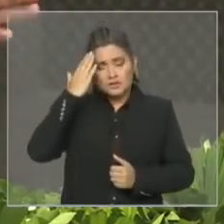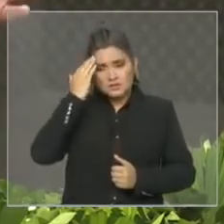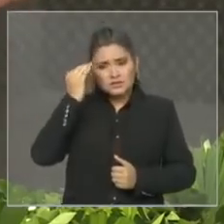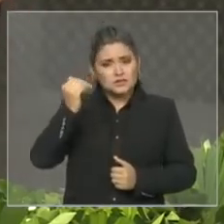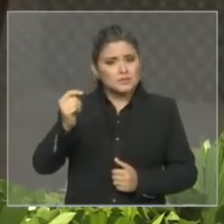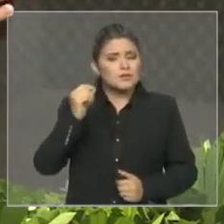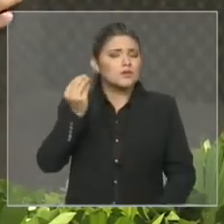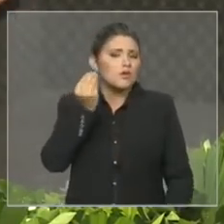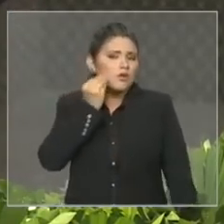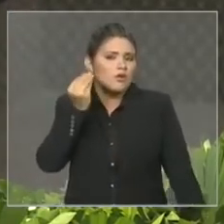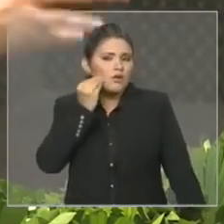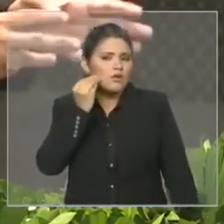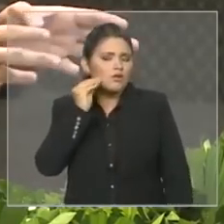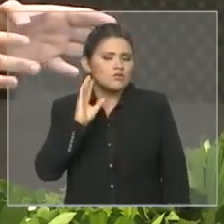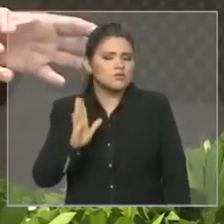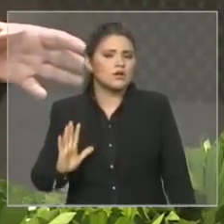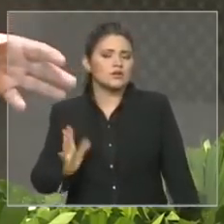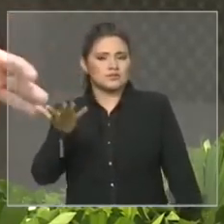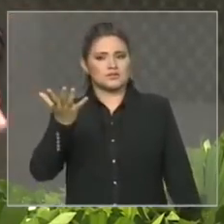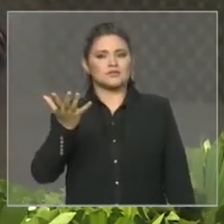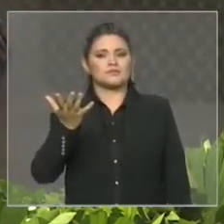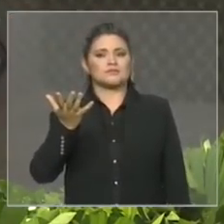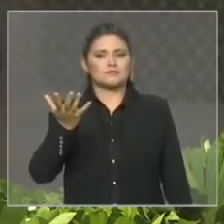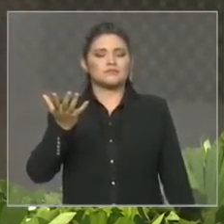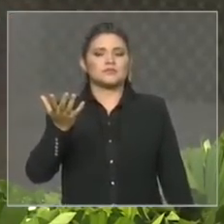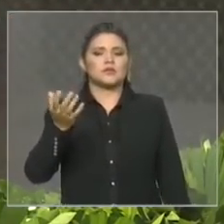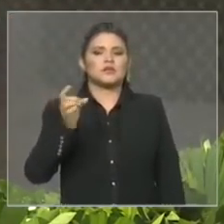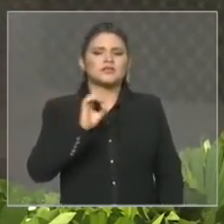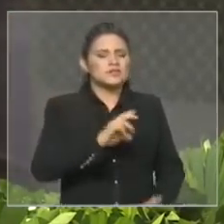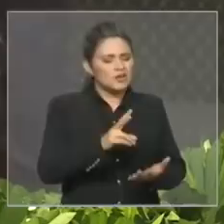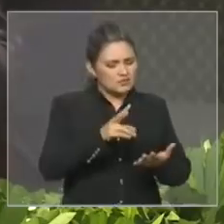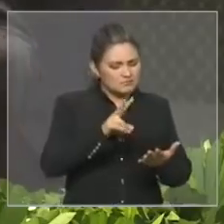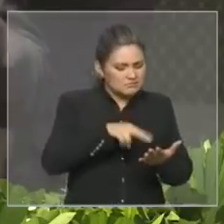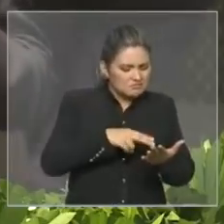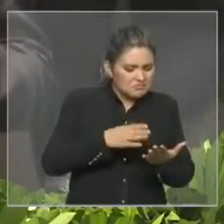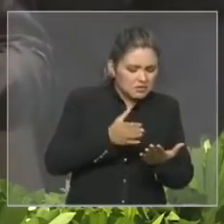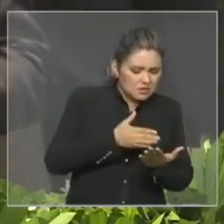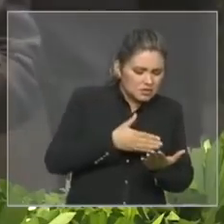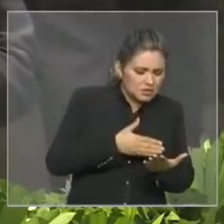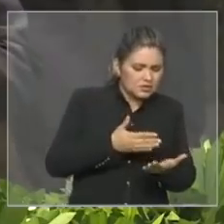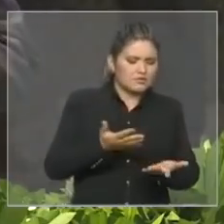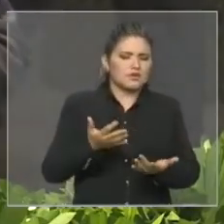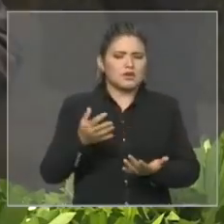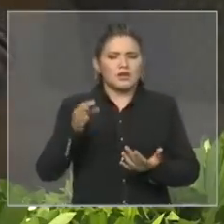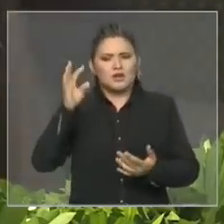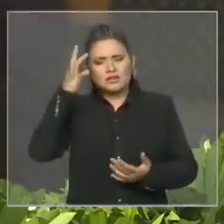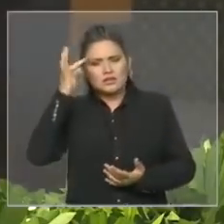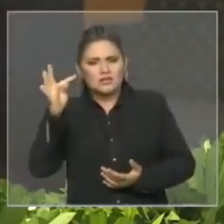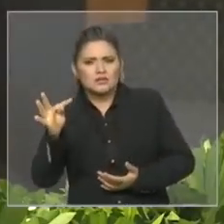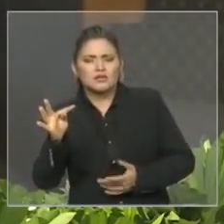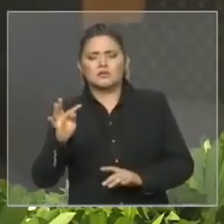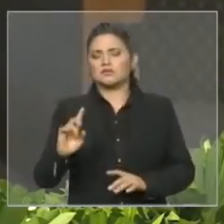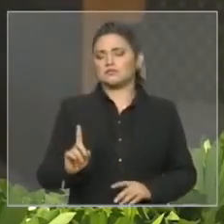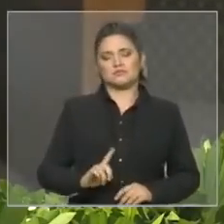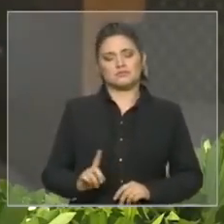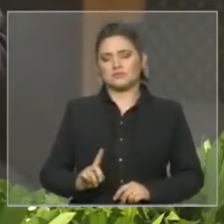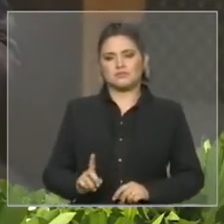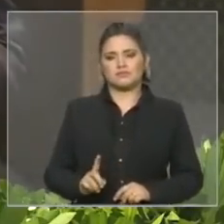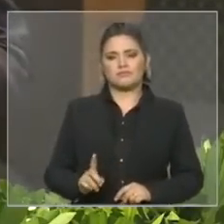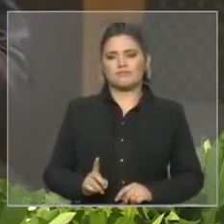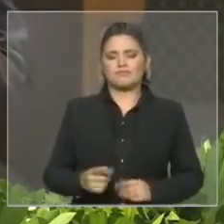Portanto, não são apenas os livros, não são apenas as teorias, não são apenas os